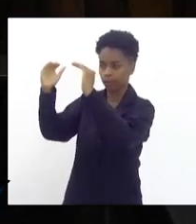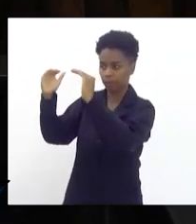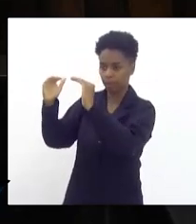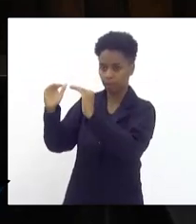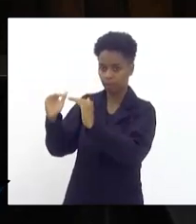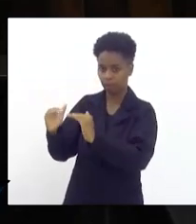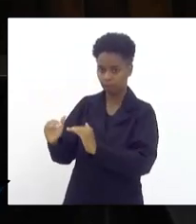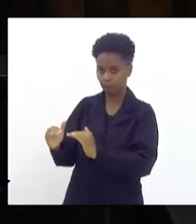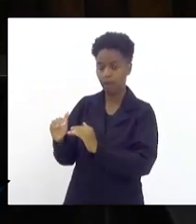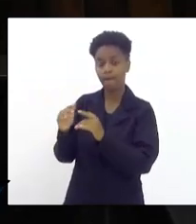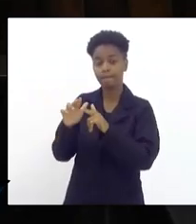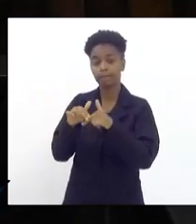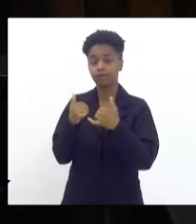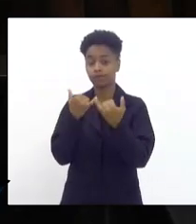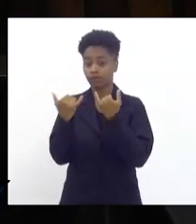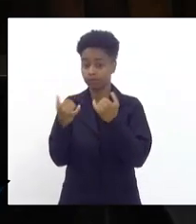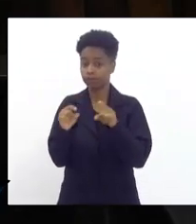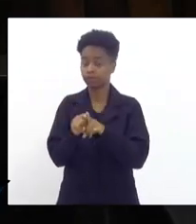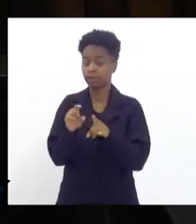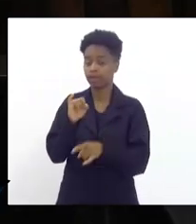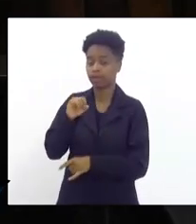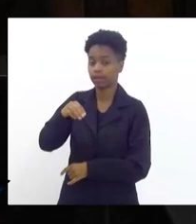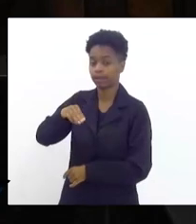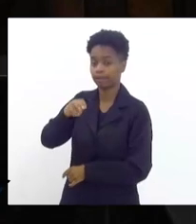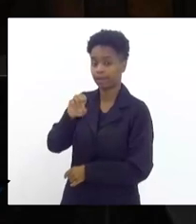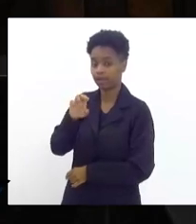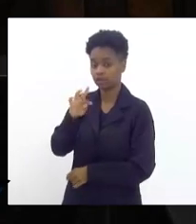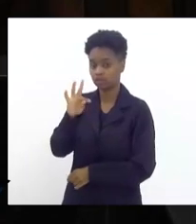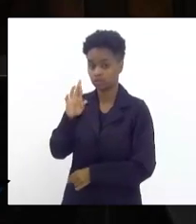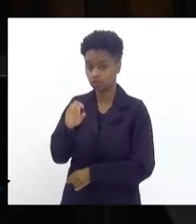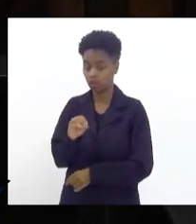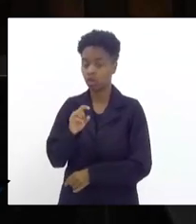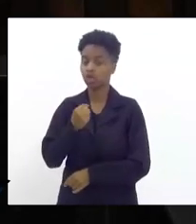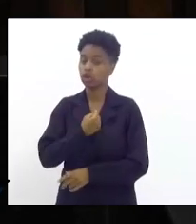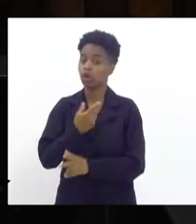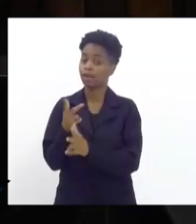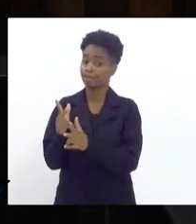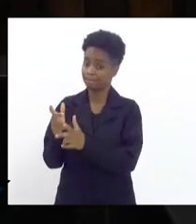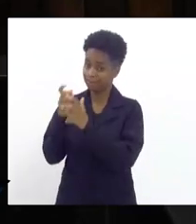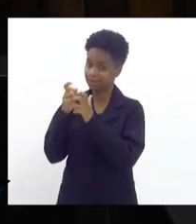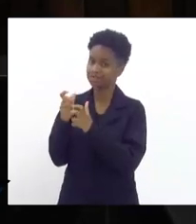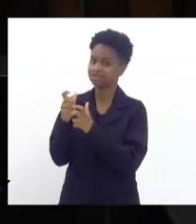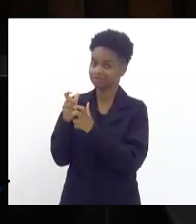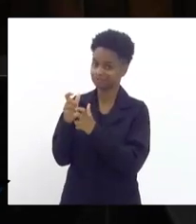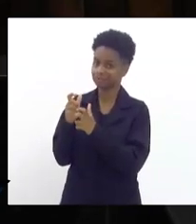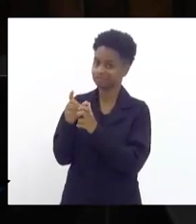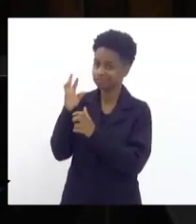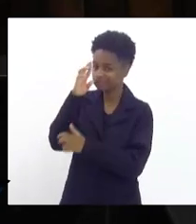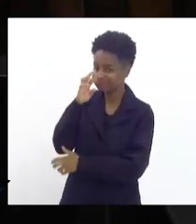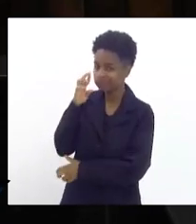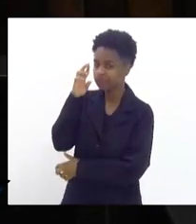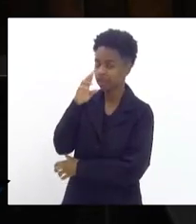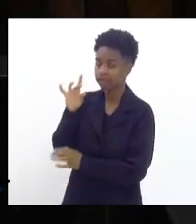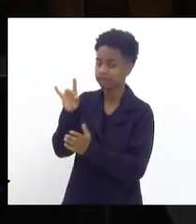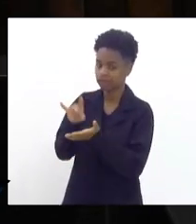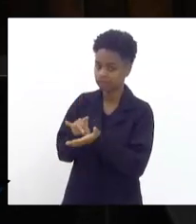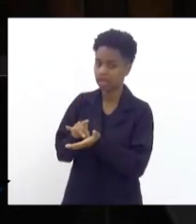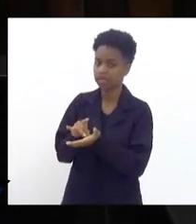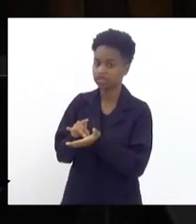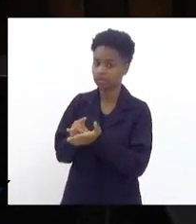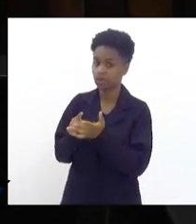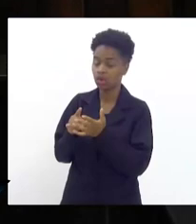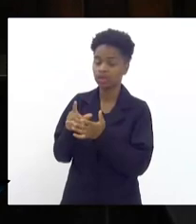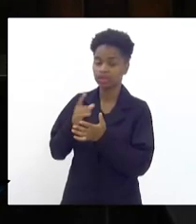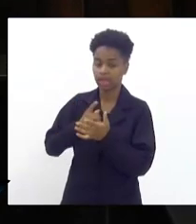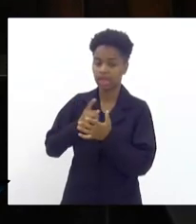a informação, inclusive, do Inmetro. E nós constatamos no dia que estivemos lá fiscalizando, realmente, os caminhões